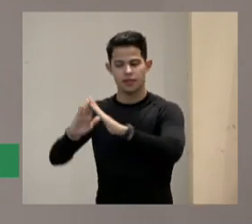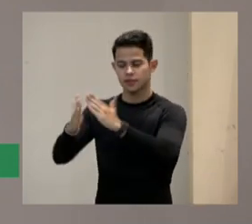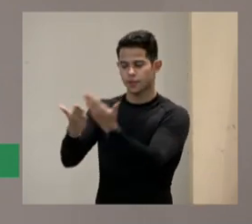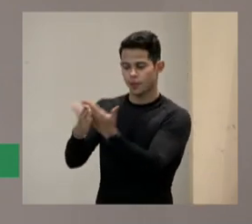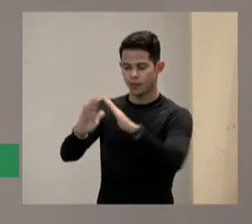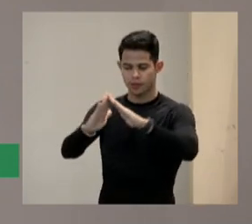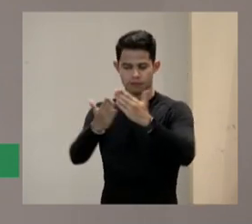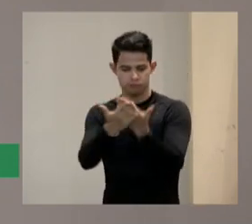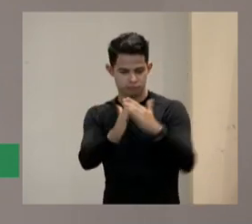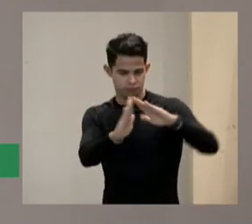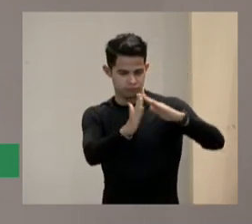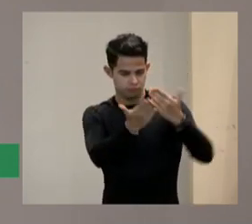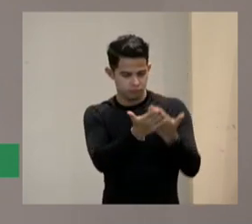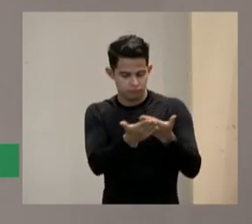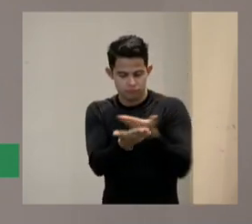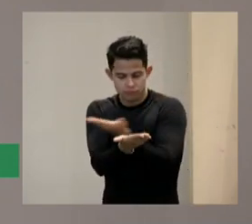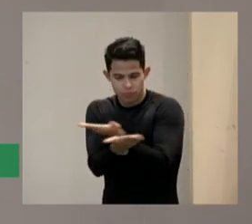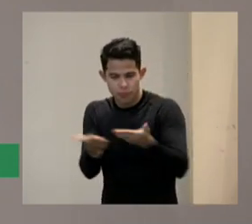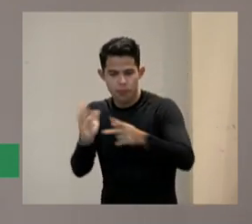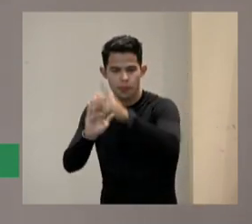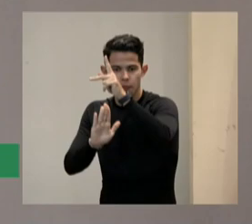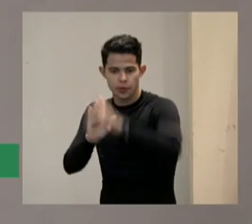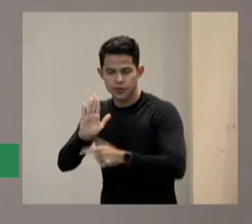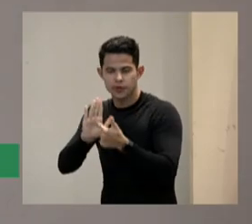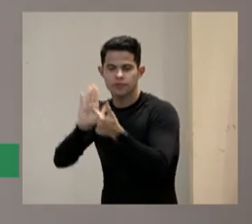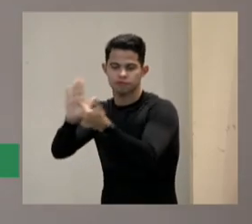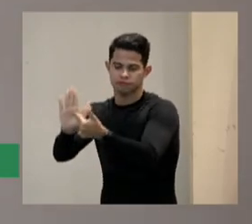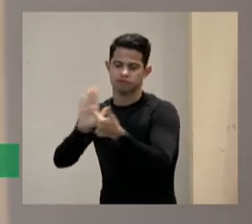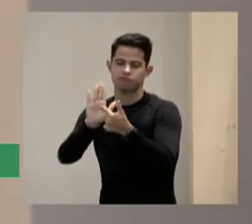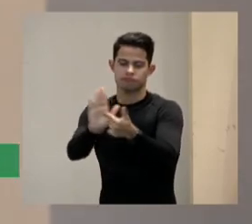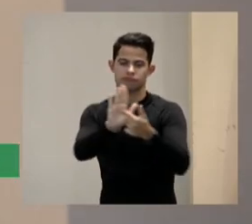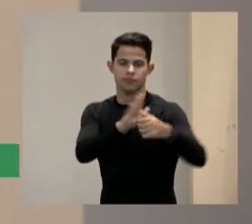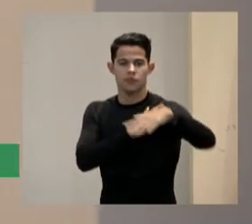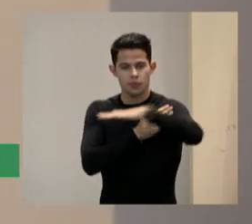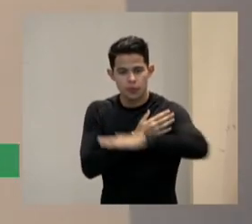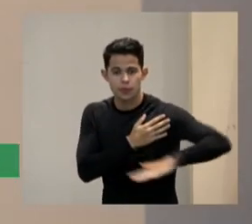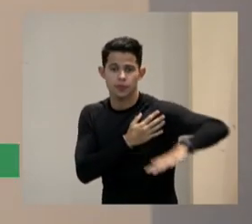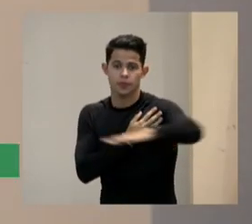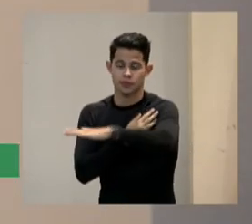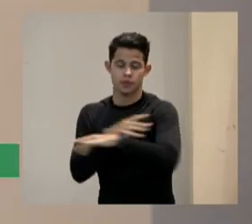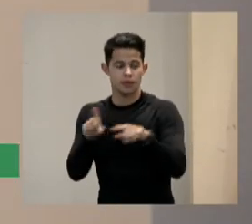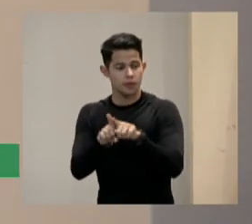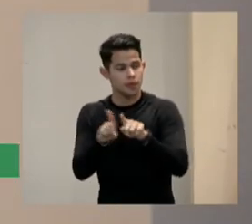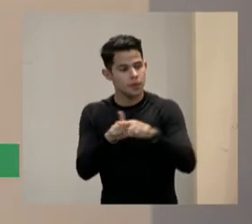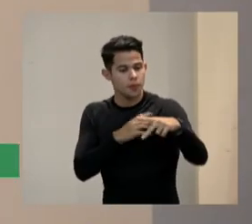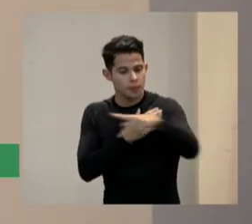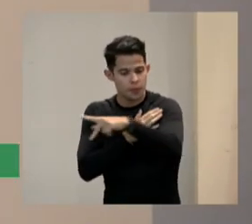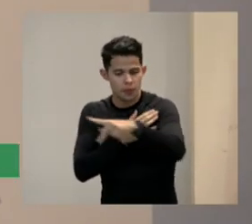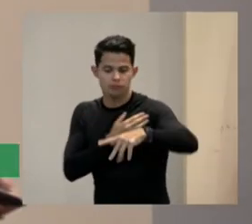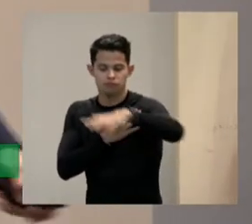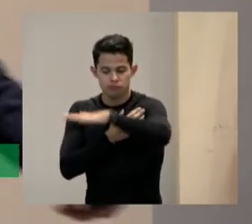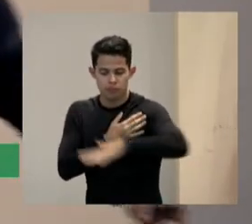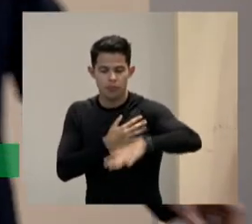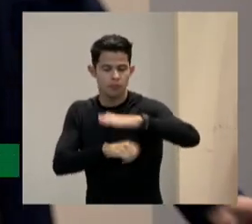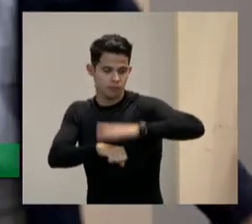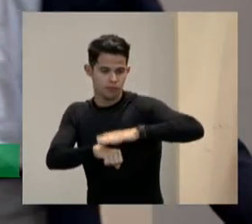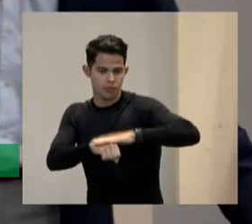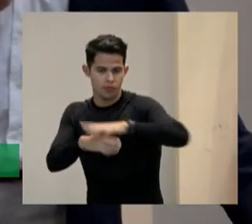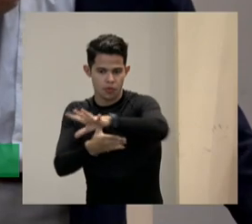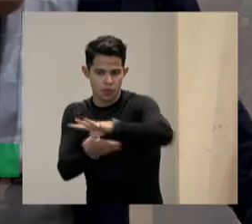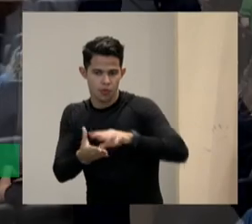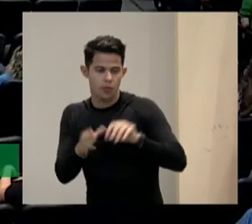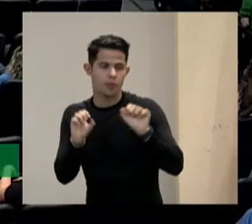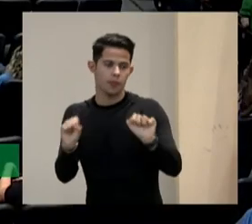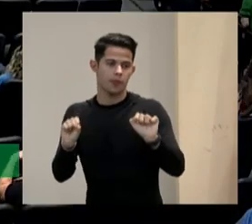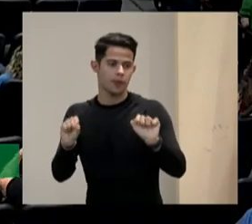façam as adaptações por aí e isso é algo que os professores ainda temos algum receio para fazer como está